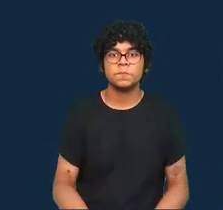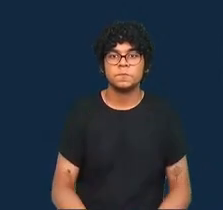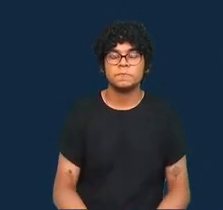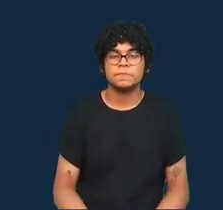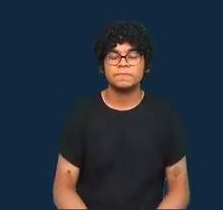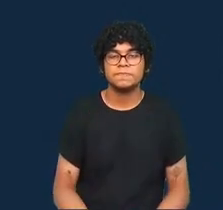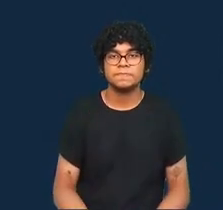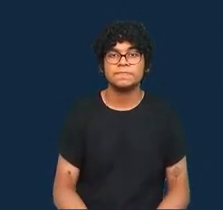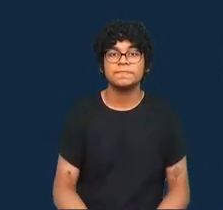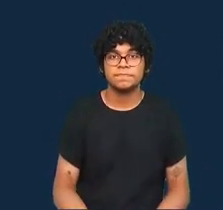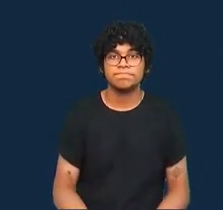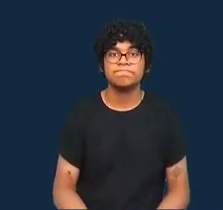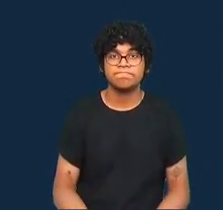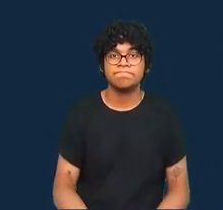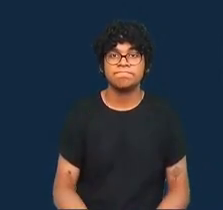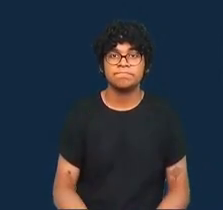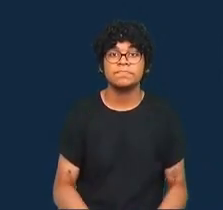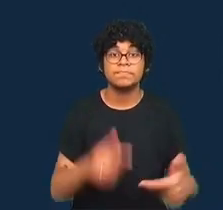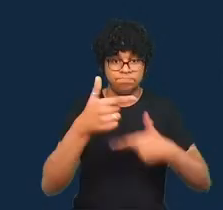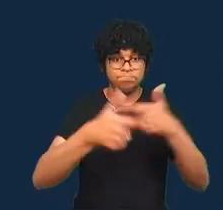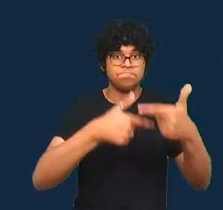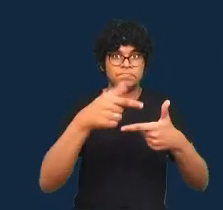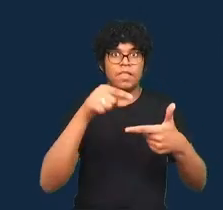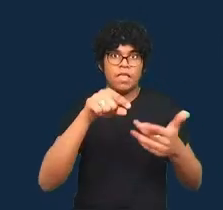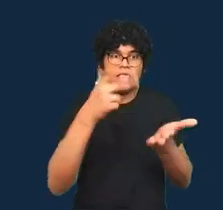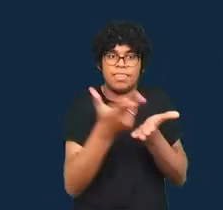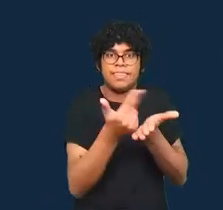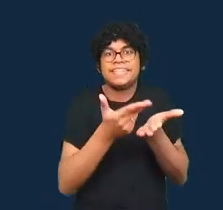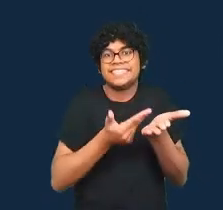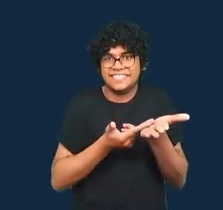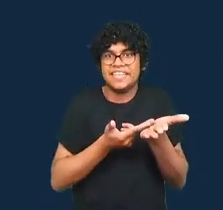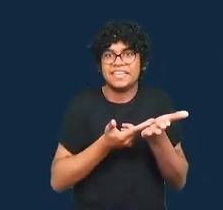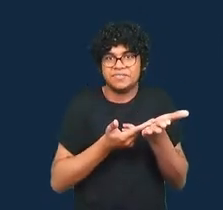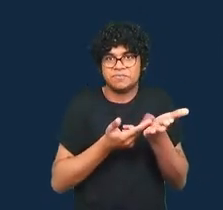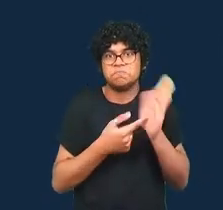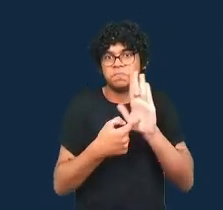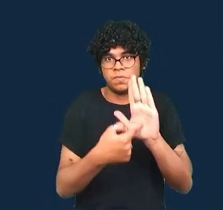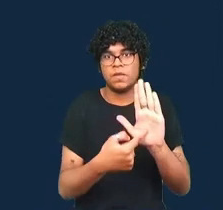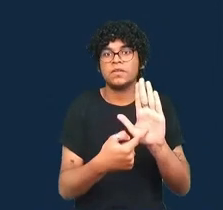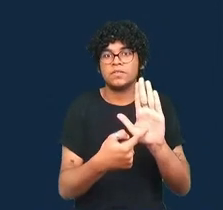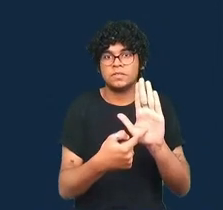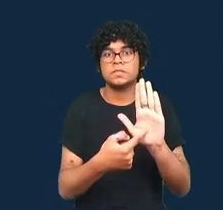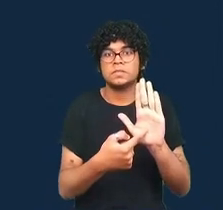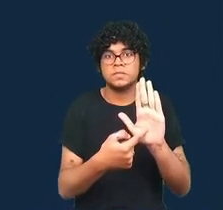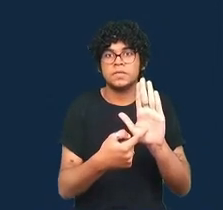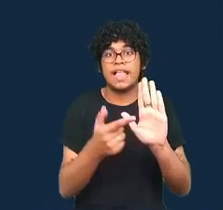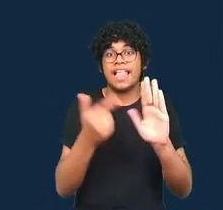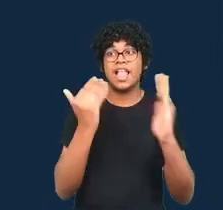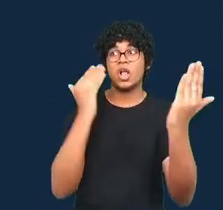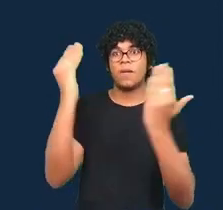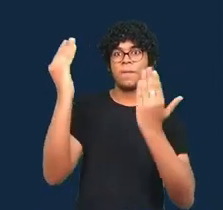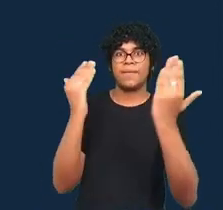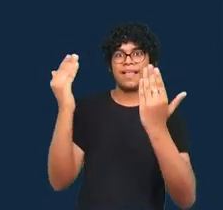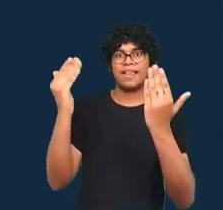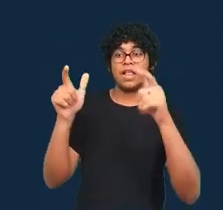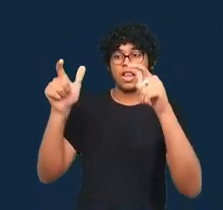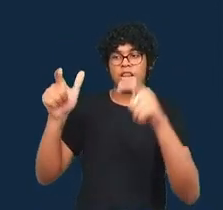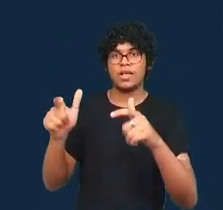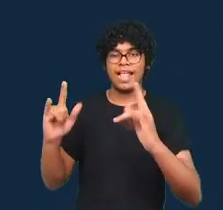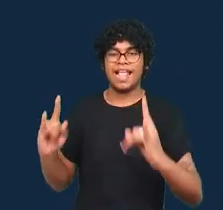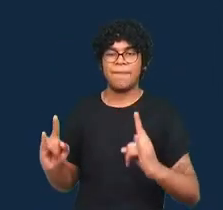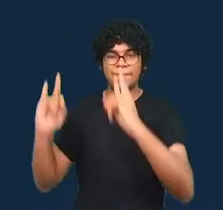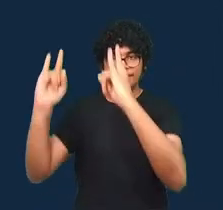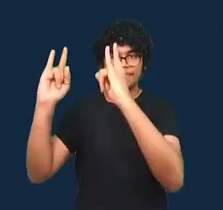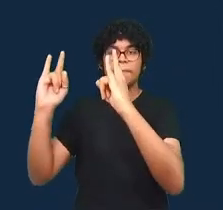do desenho aqui oferece por exemplo compara o espaço de um apartamento nos Estados Unidos e o